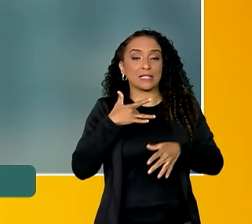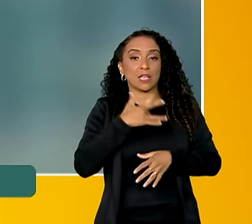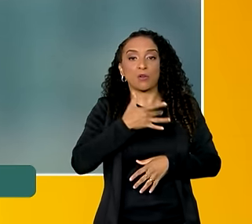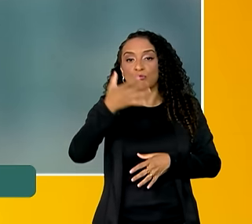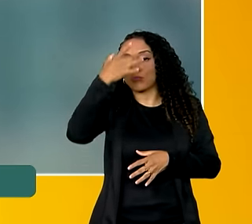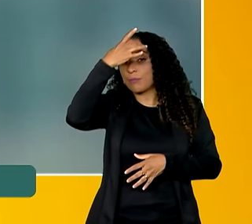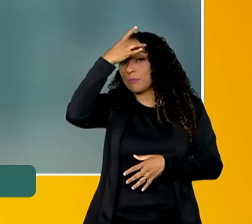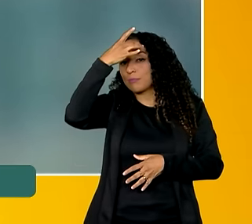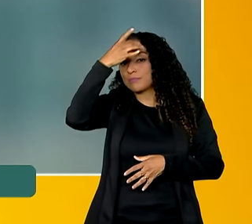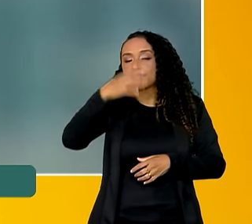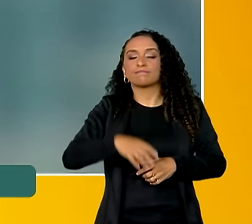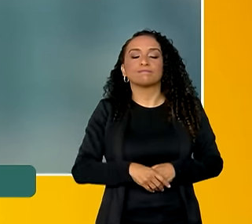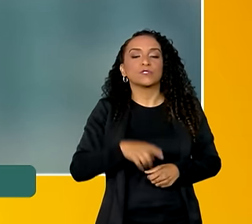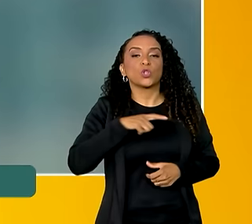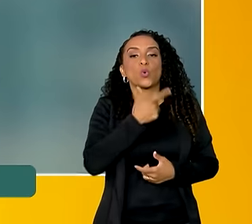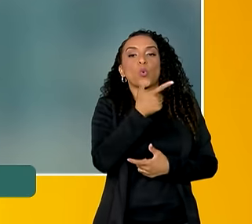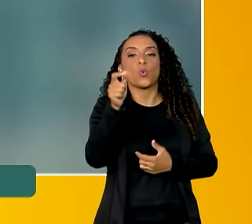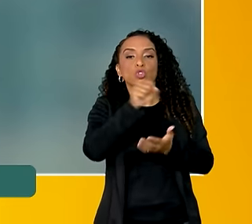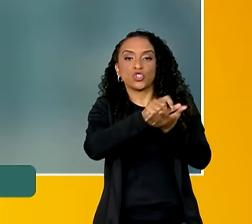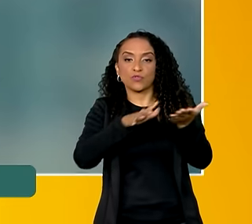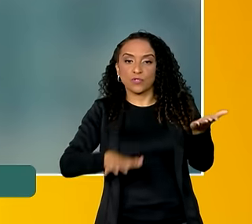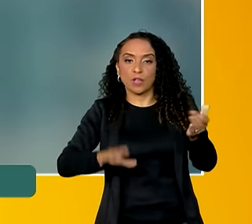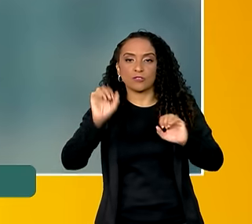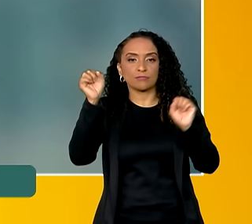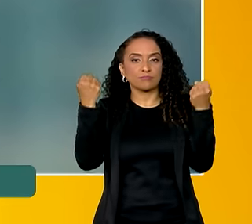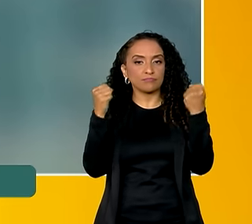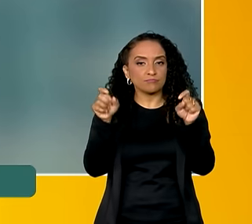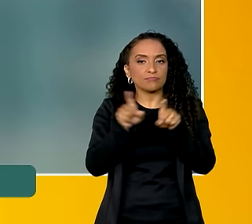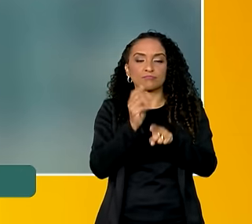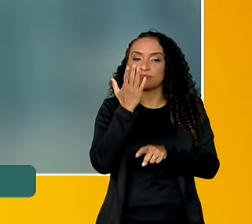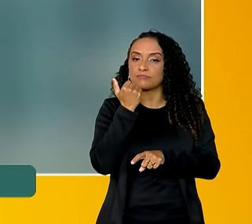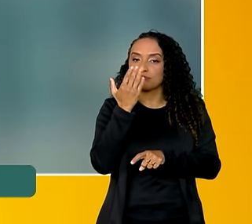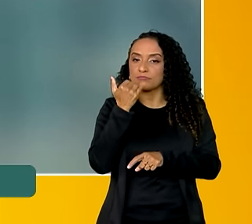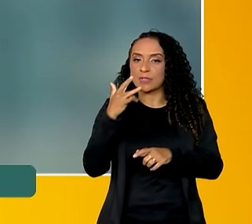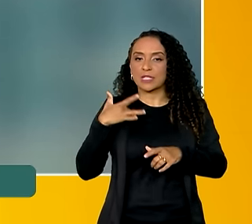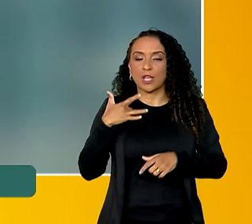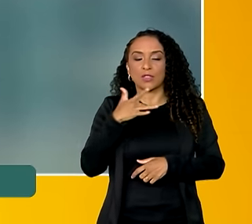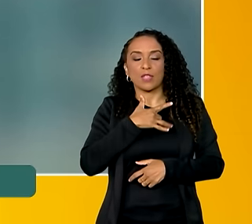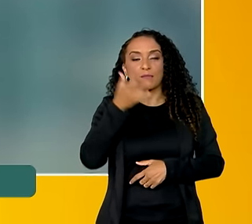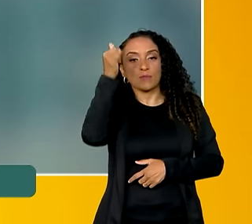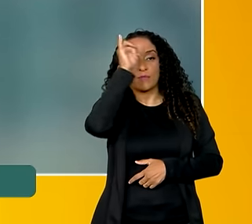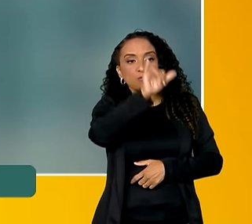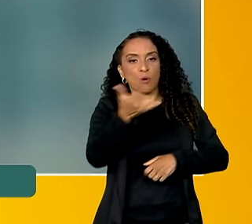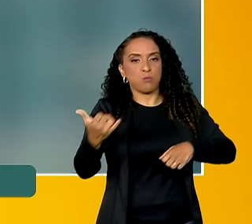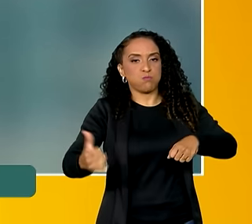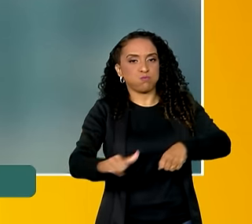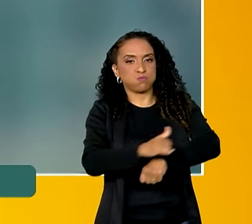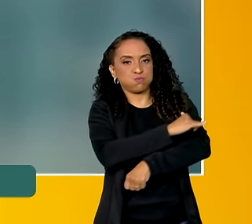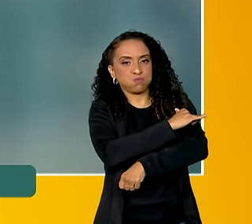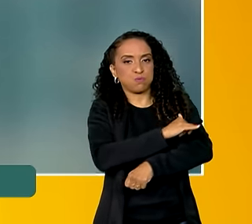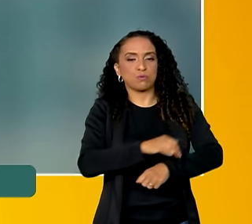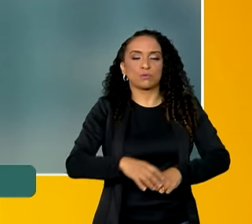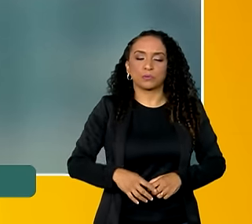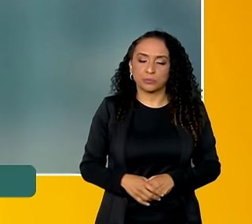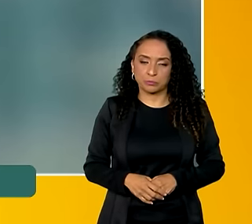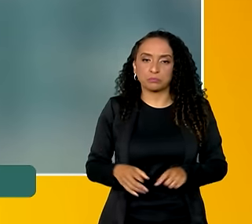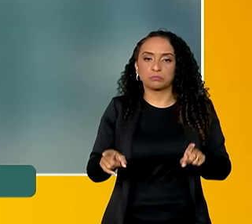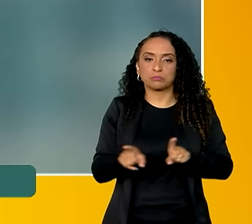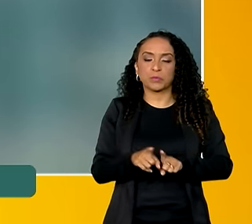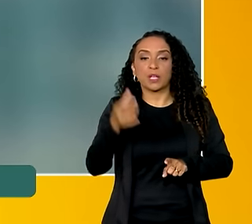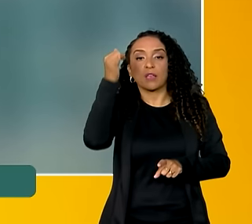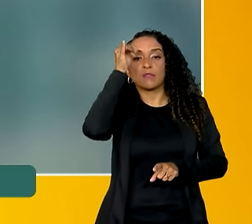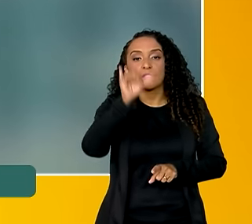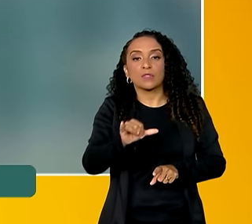mental. Temos, entre outras, atividade física, alimentação saudável e prevenção da obesidade, também